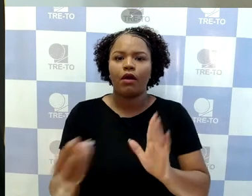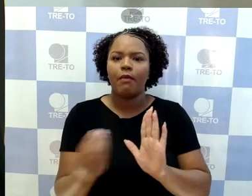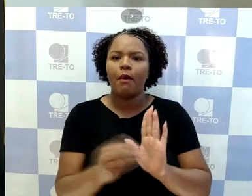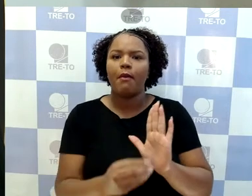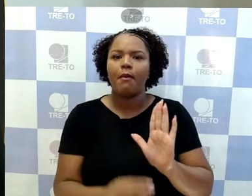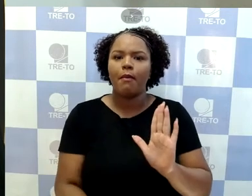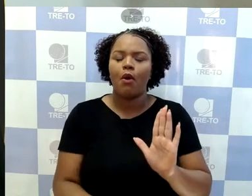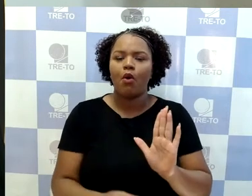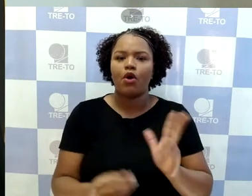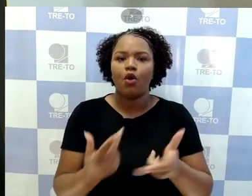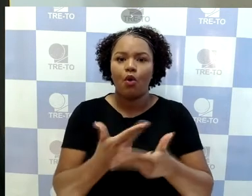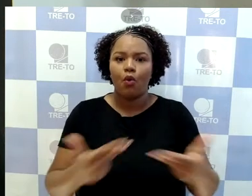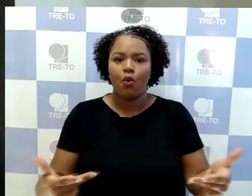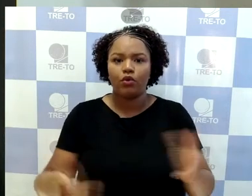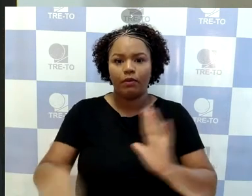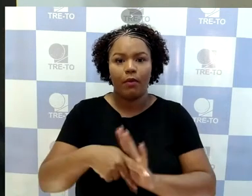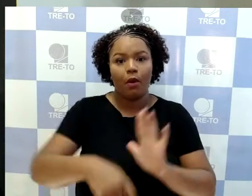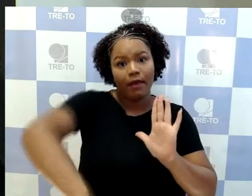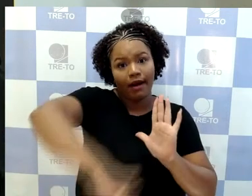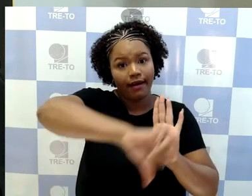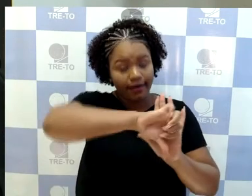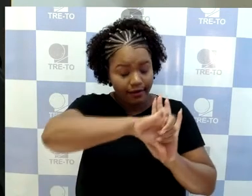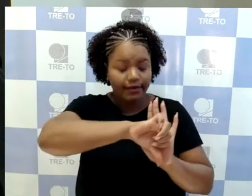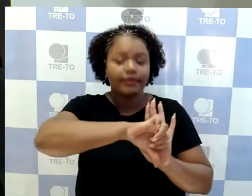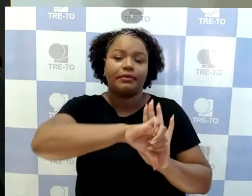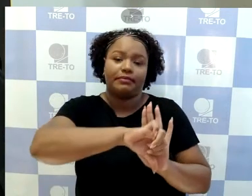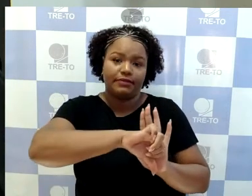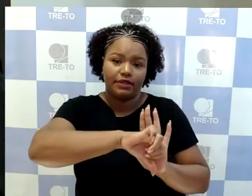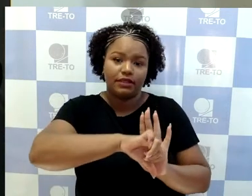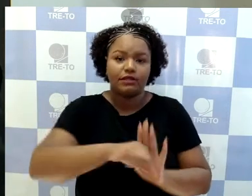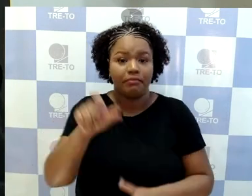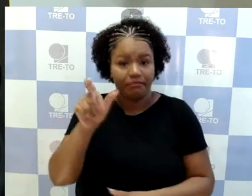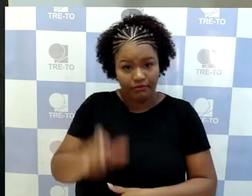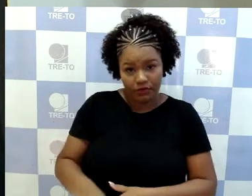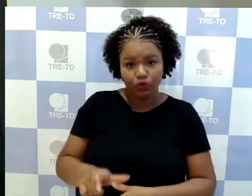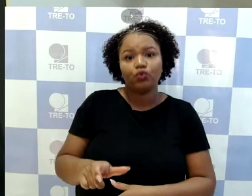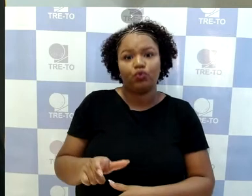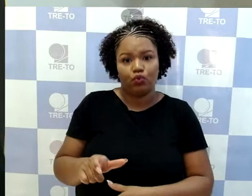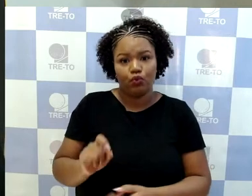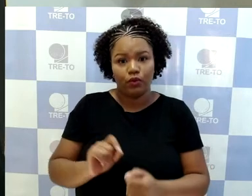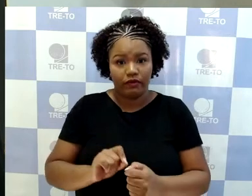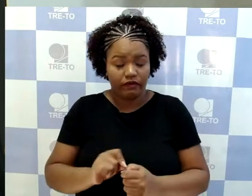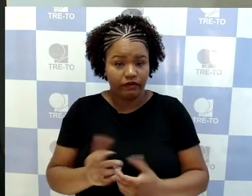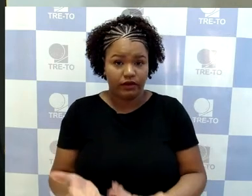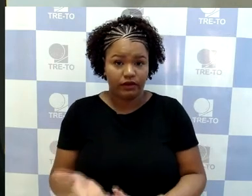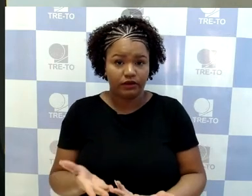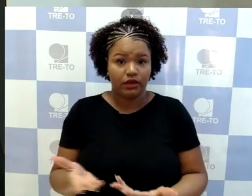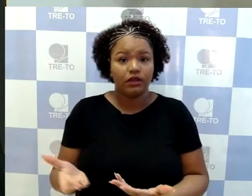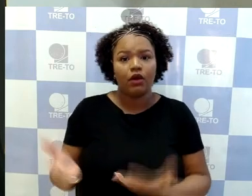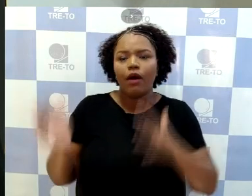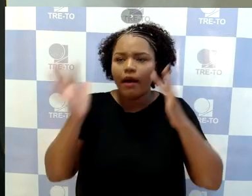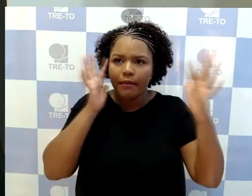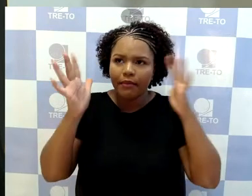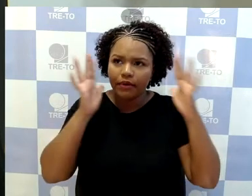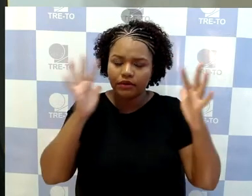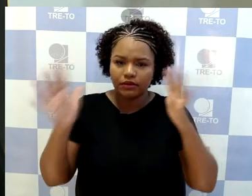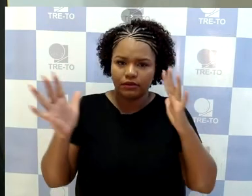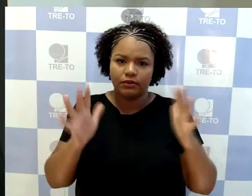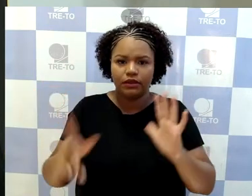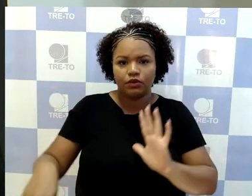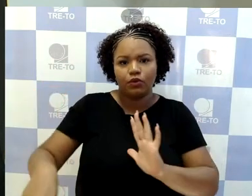Então, tornou-se indisputável que a informação veiculada desvirtua os fatos e induz os eleitores a pensamento diverso acerca do ocorrido.